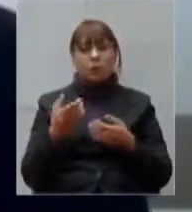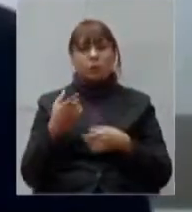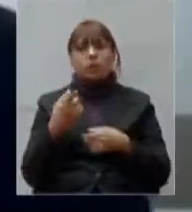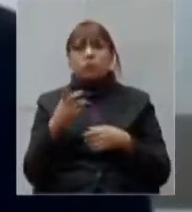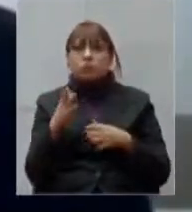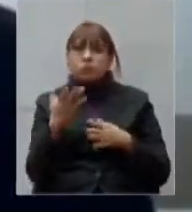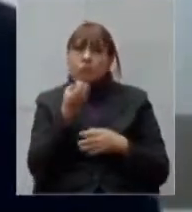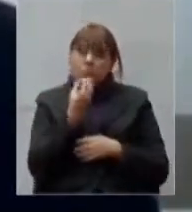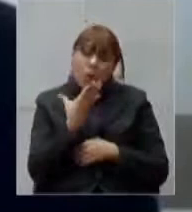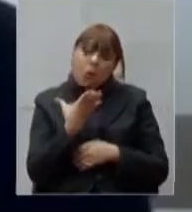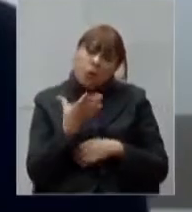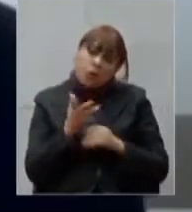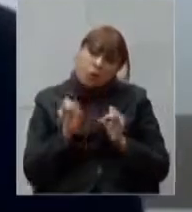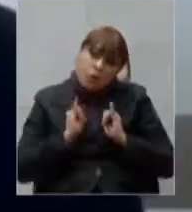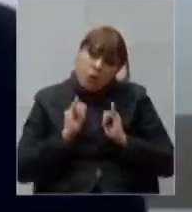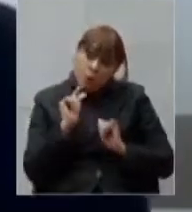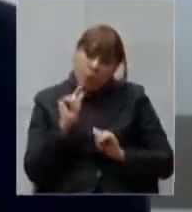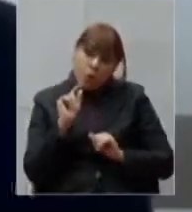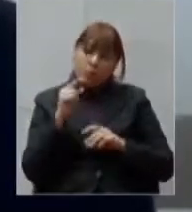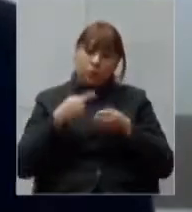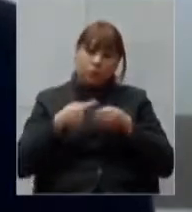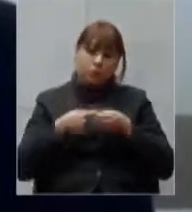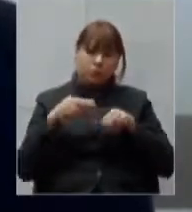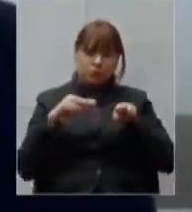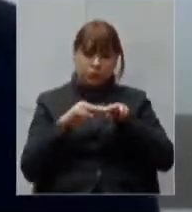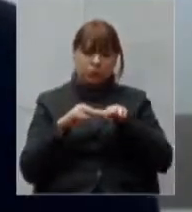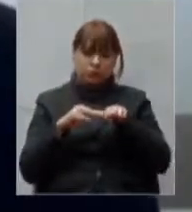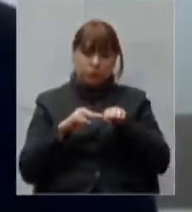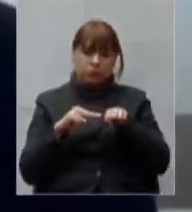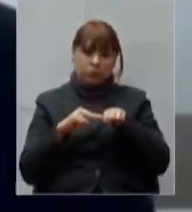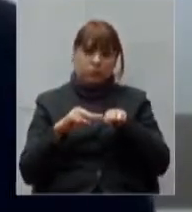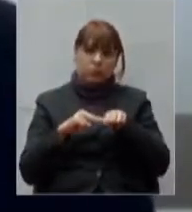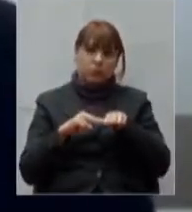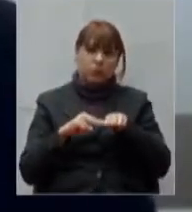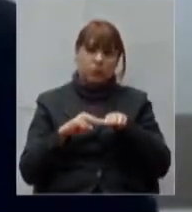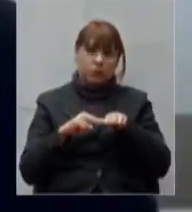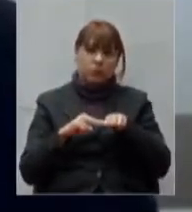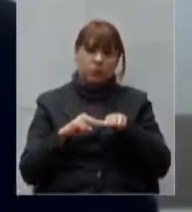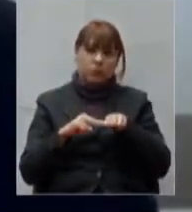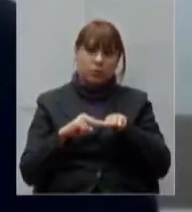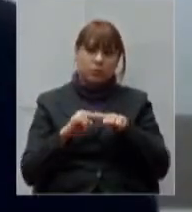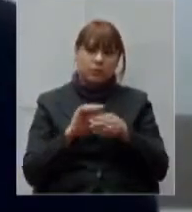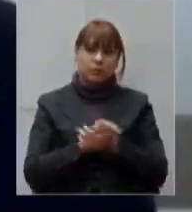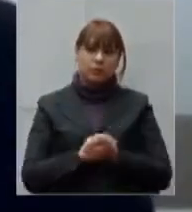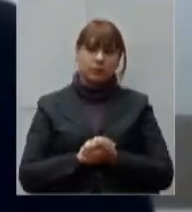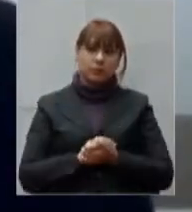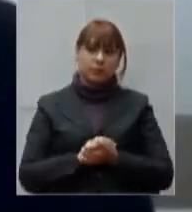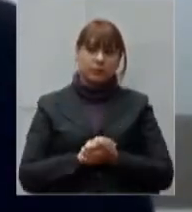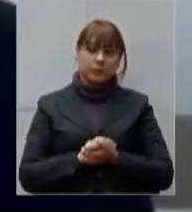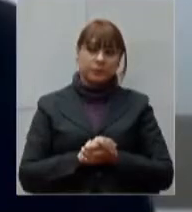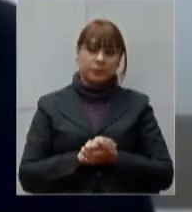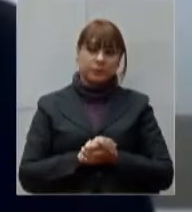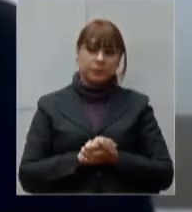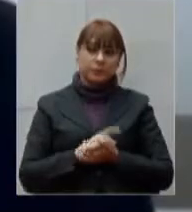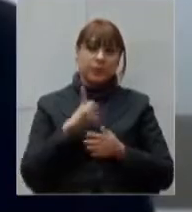porque as medidas tomadas foram medidas muito duras, fizemos vários decretos